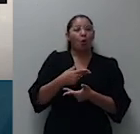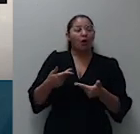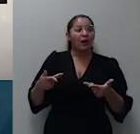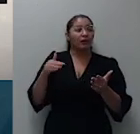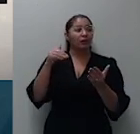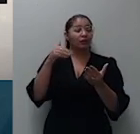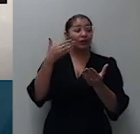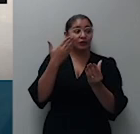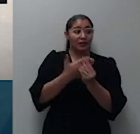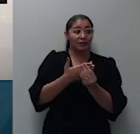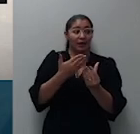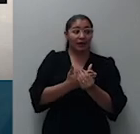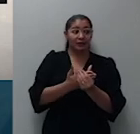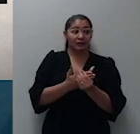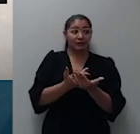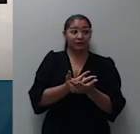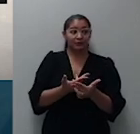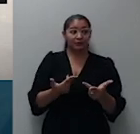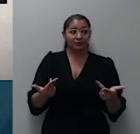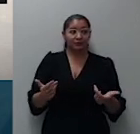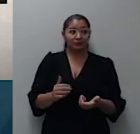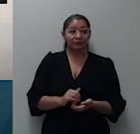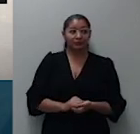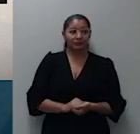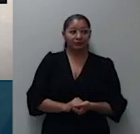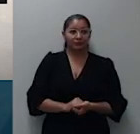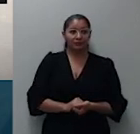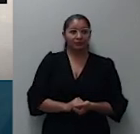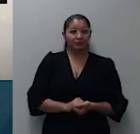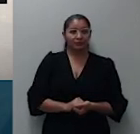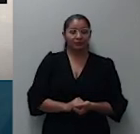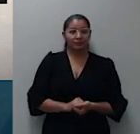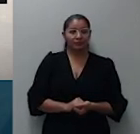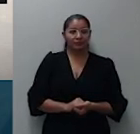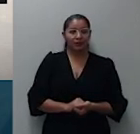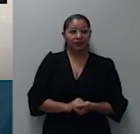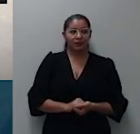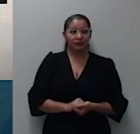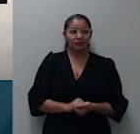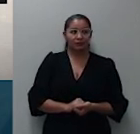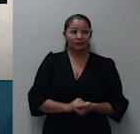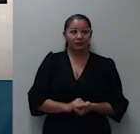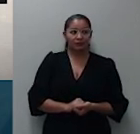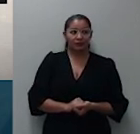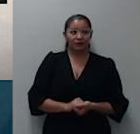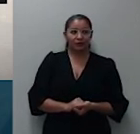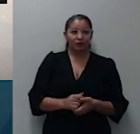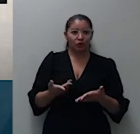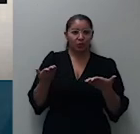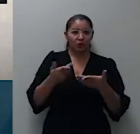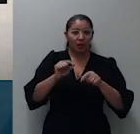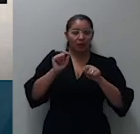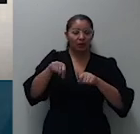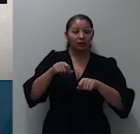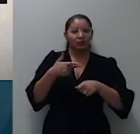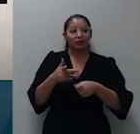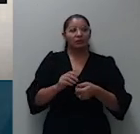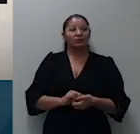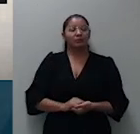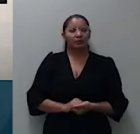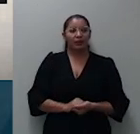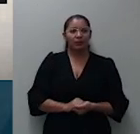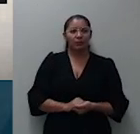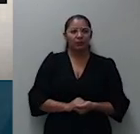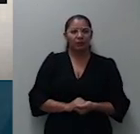perfeição a qualquer dessas exceções alinhavadas no artigo anterior que acabamos de ler notadamente porque